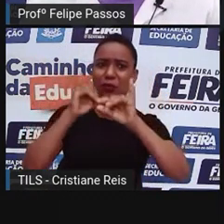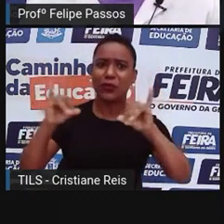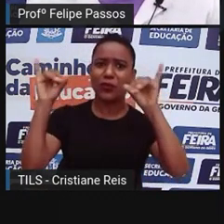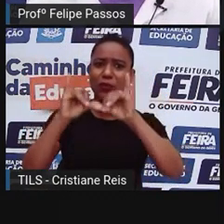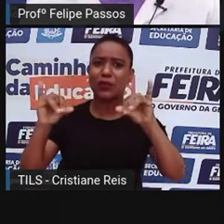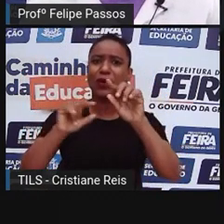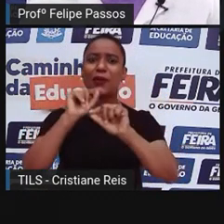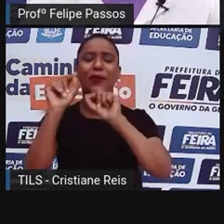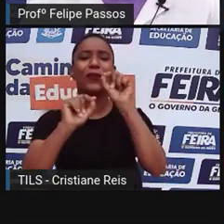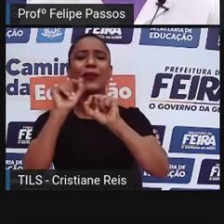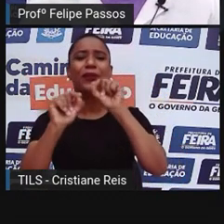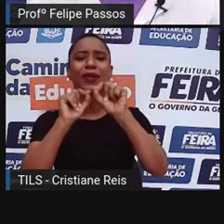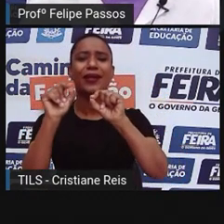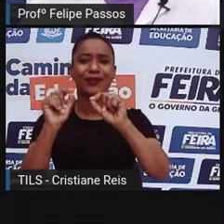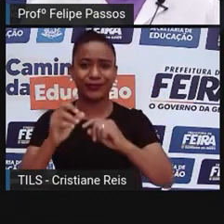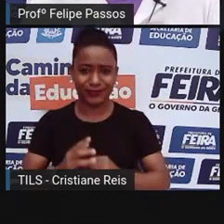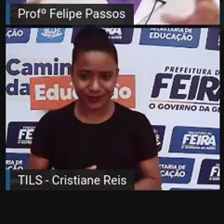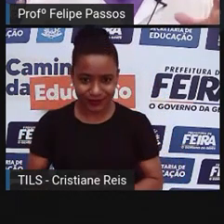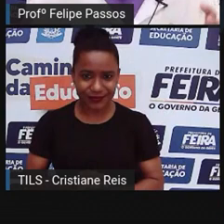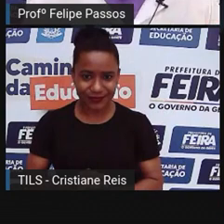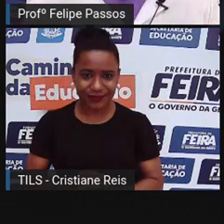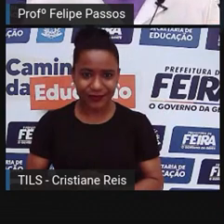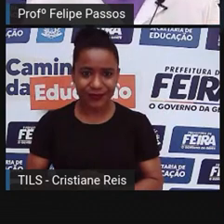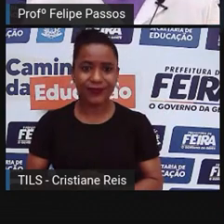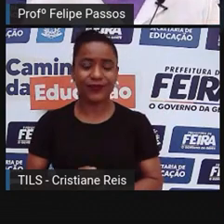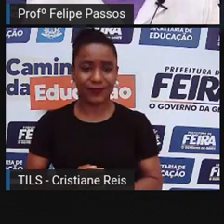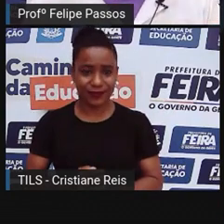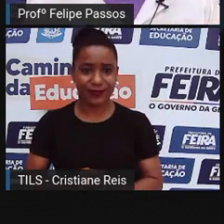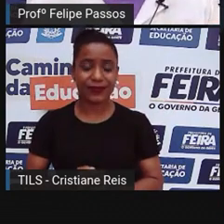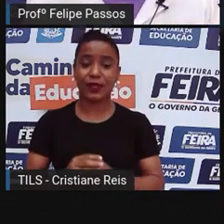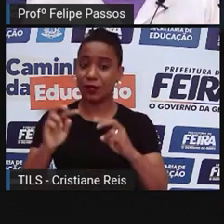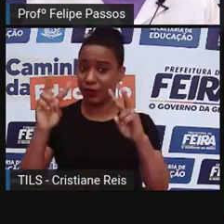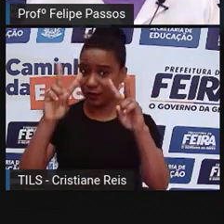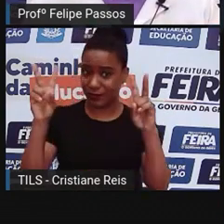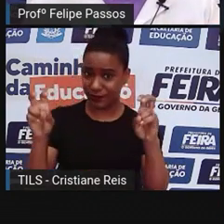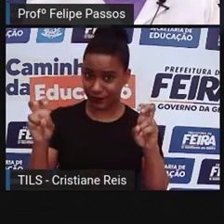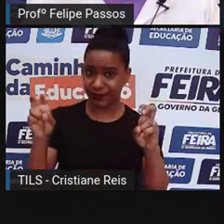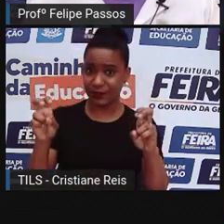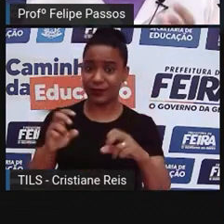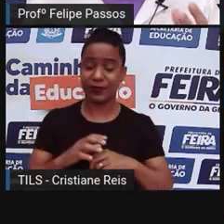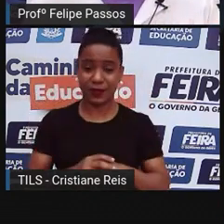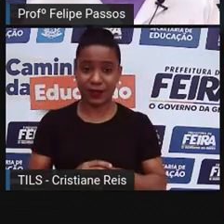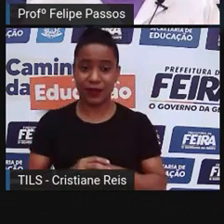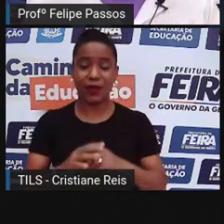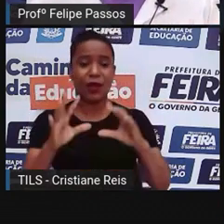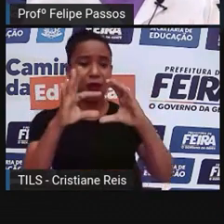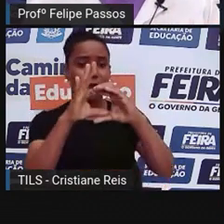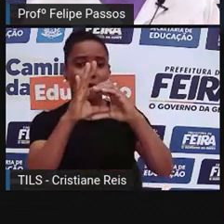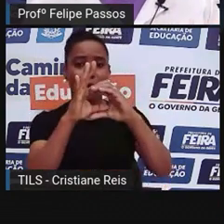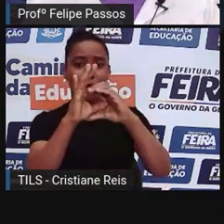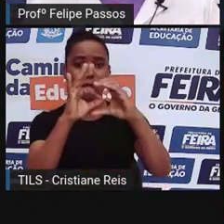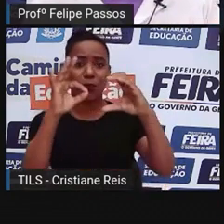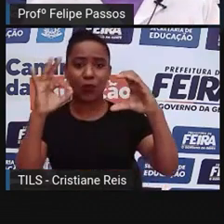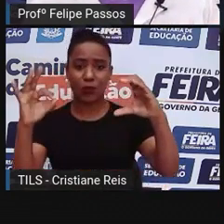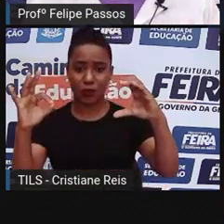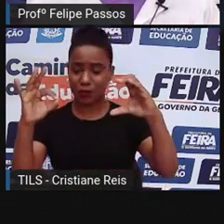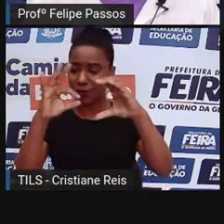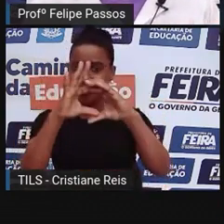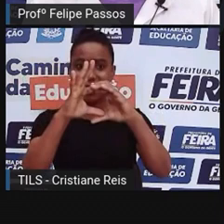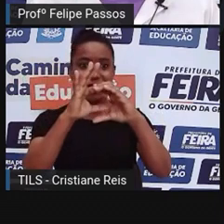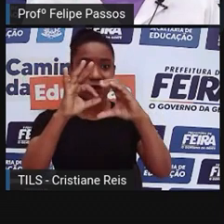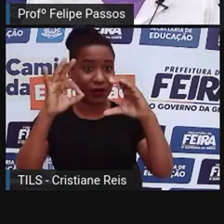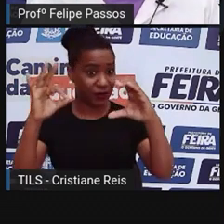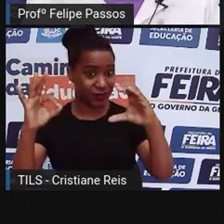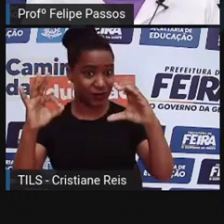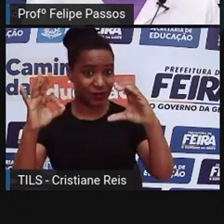uma célula, começando o nosso assunto, uma célula ela é a unidade básica de qualquer ser